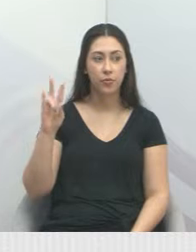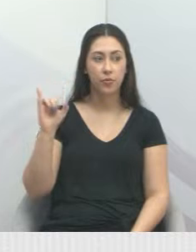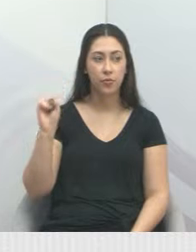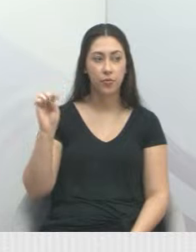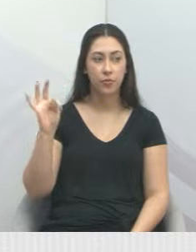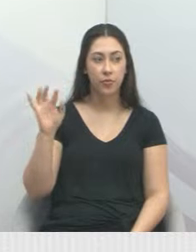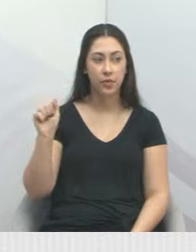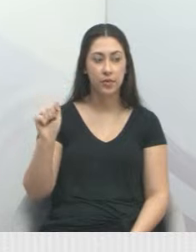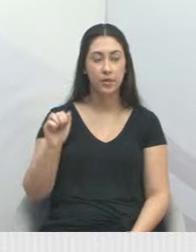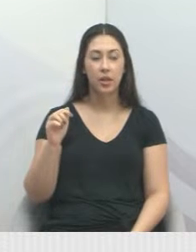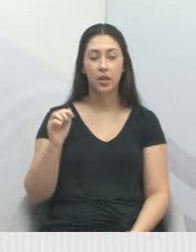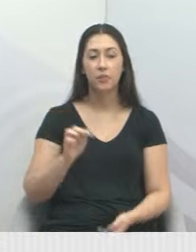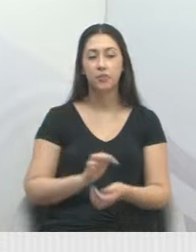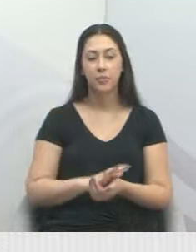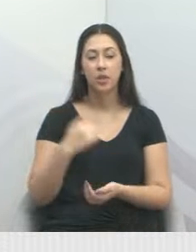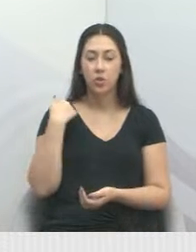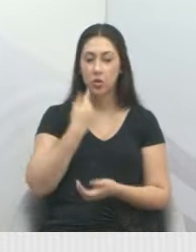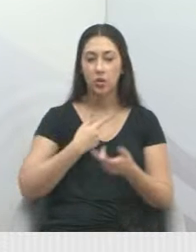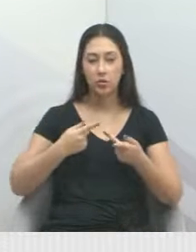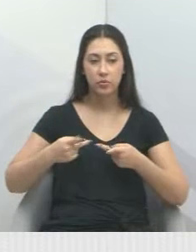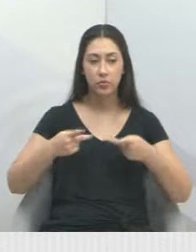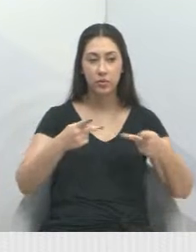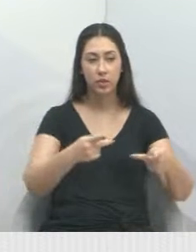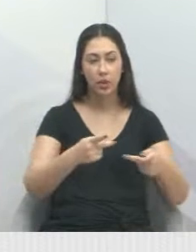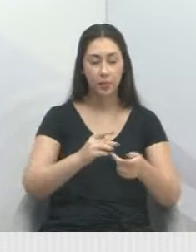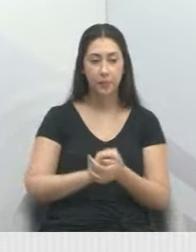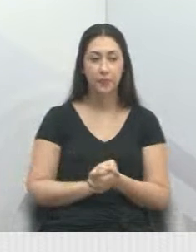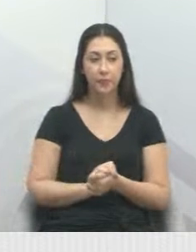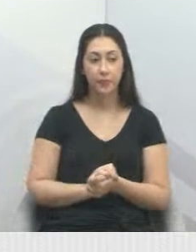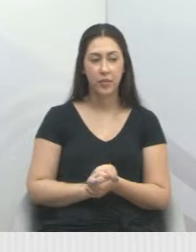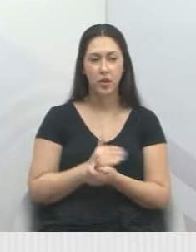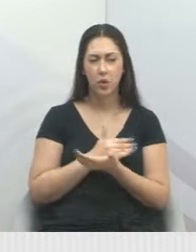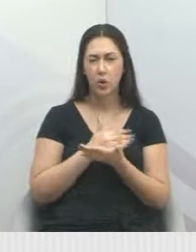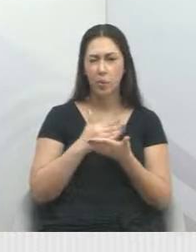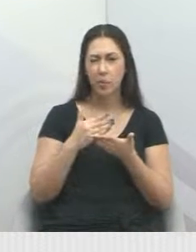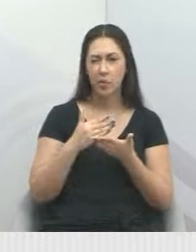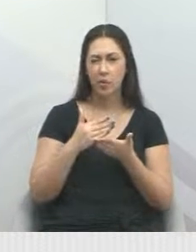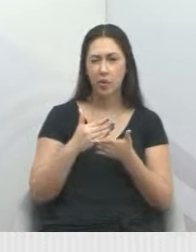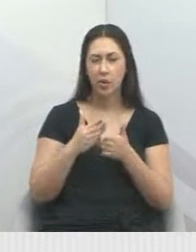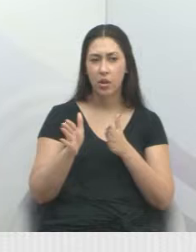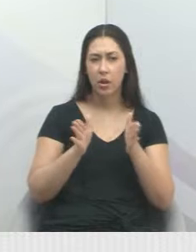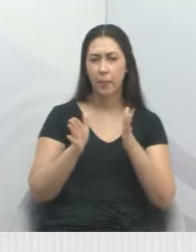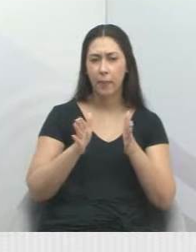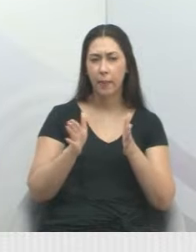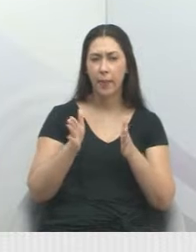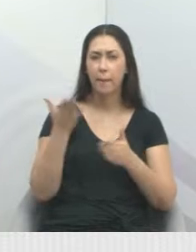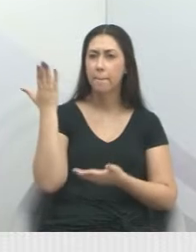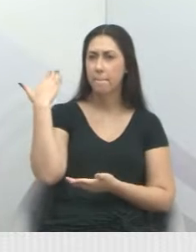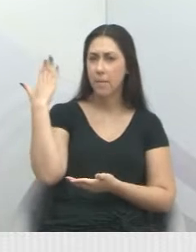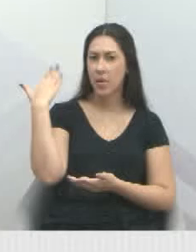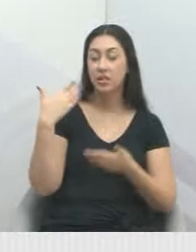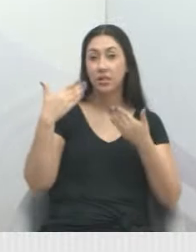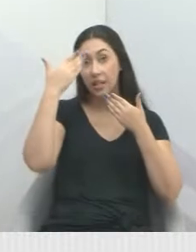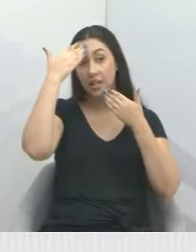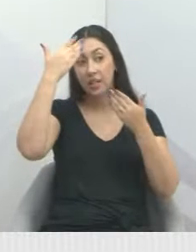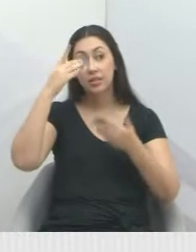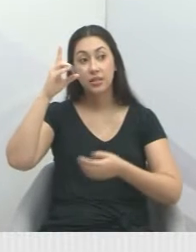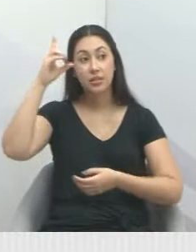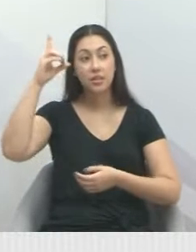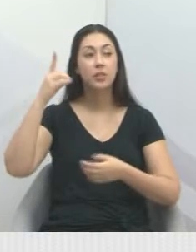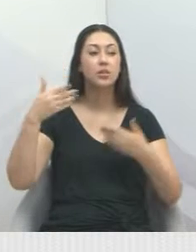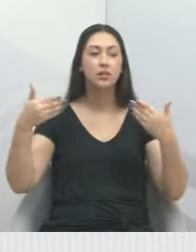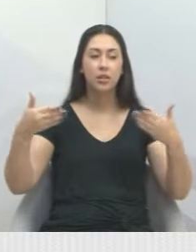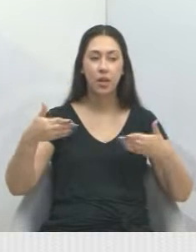estivemos lá, onde foi inaugurado isso aí. Isso aí começou na outra administração, graças a Deus, está sendo agora,